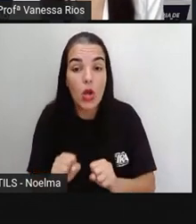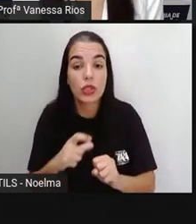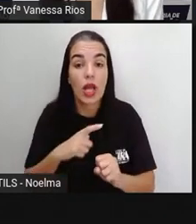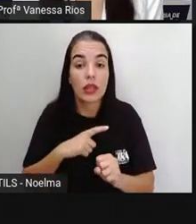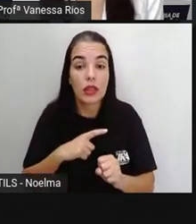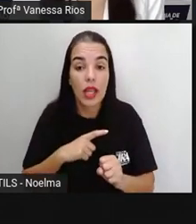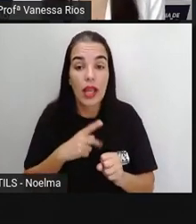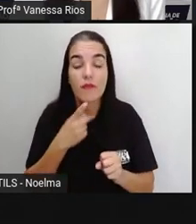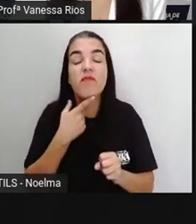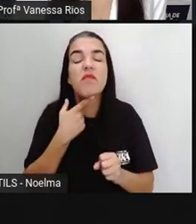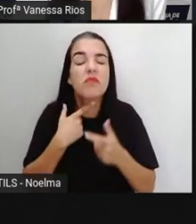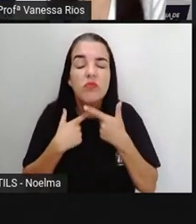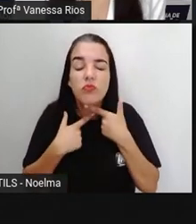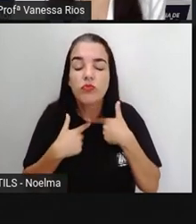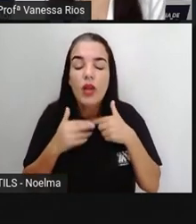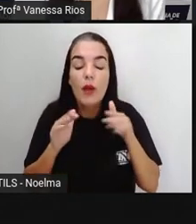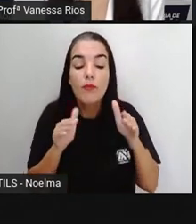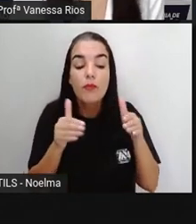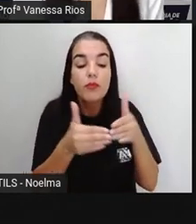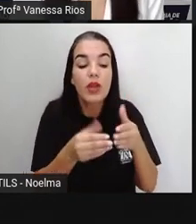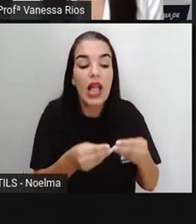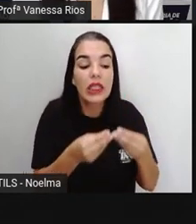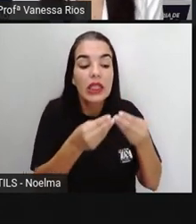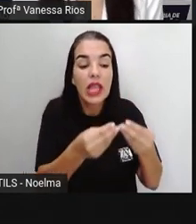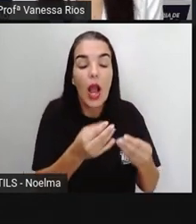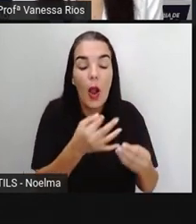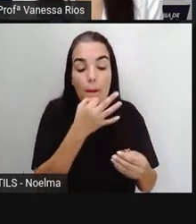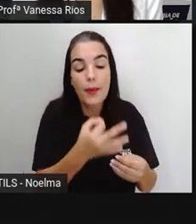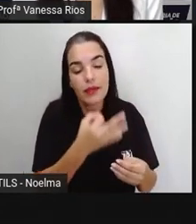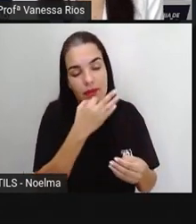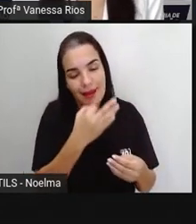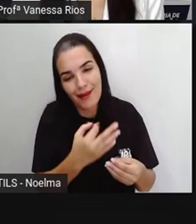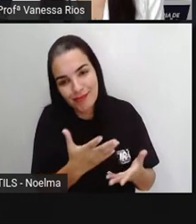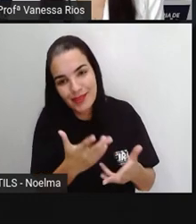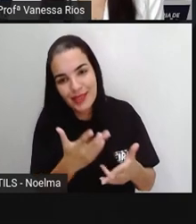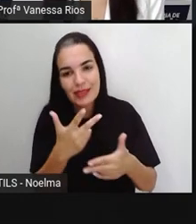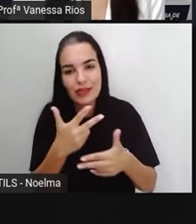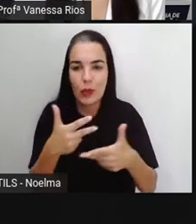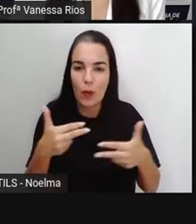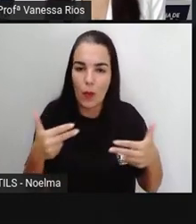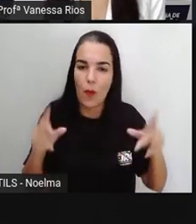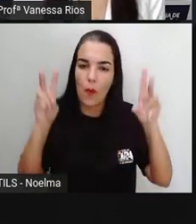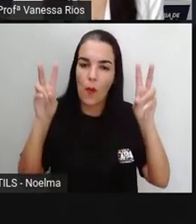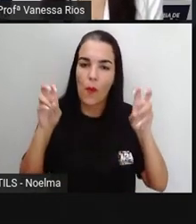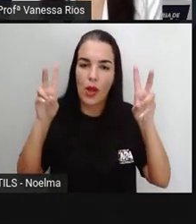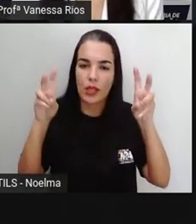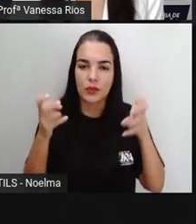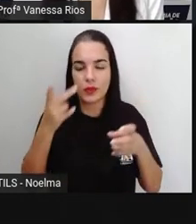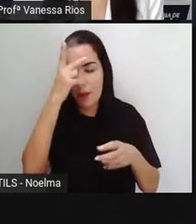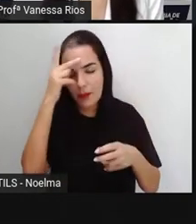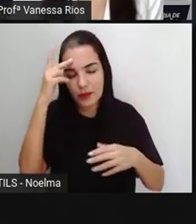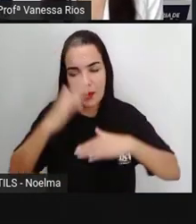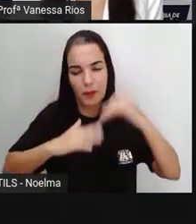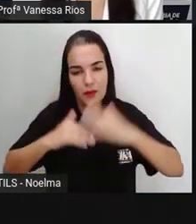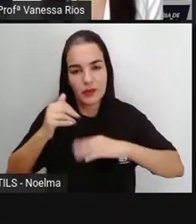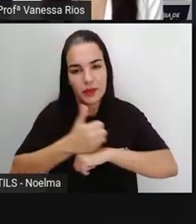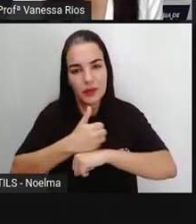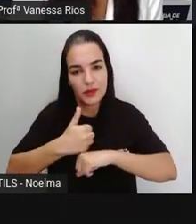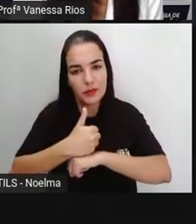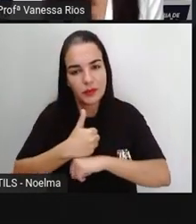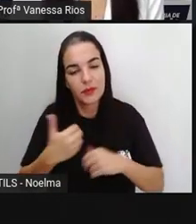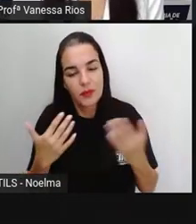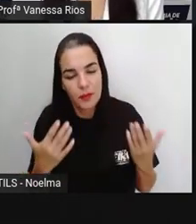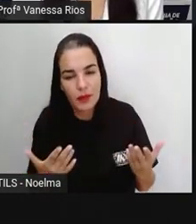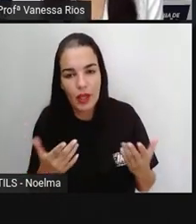intenção de formar opinião ou de emitir opinião do repórter responsável pela produção do texto,